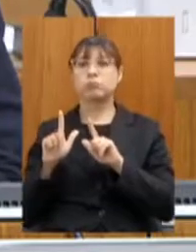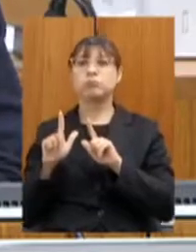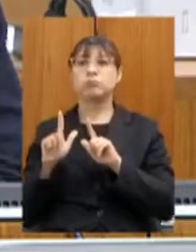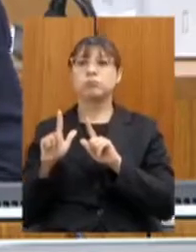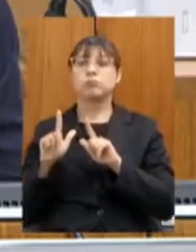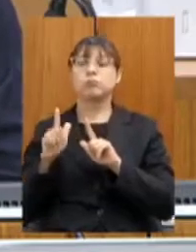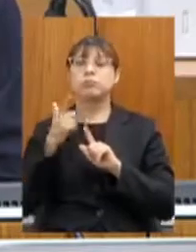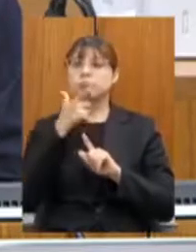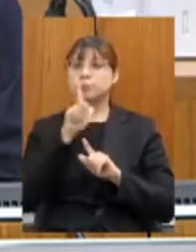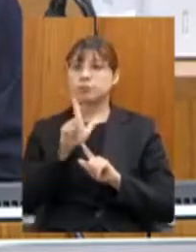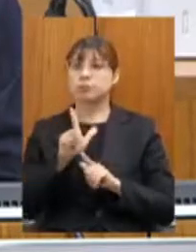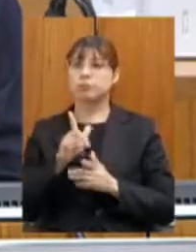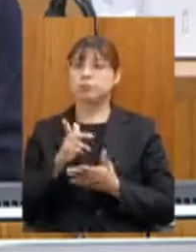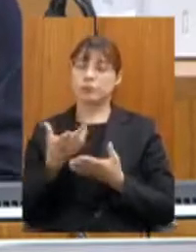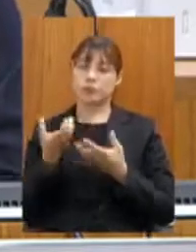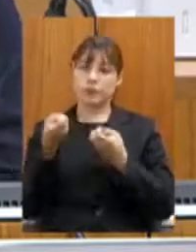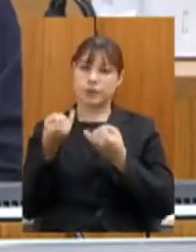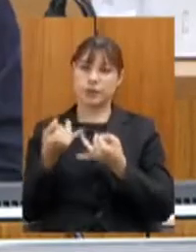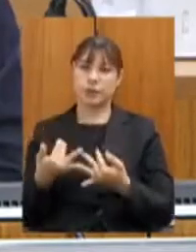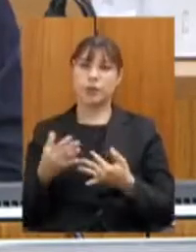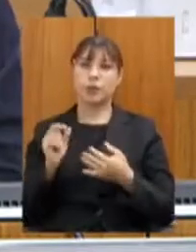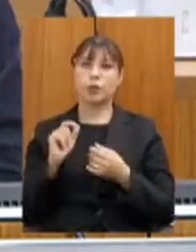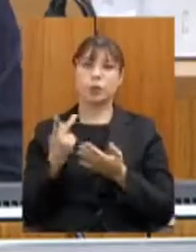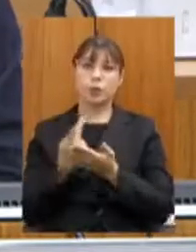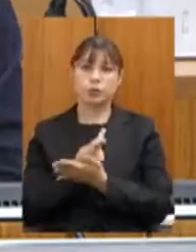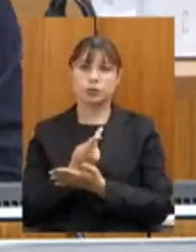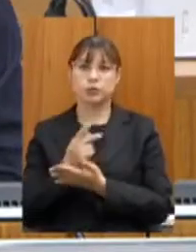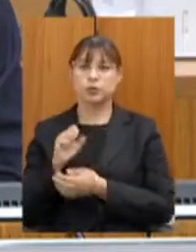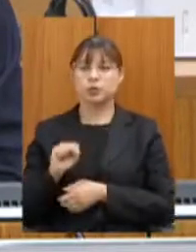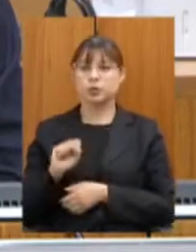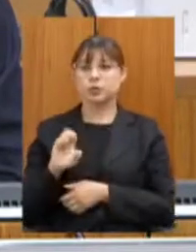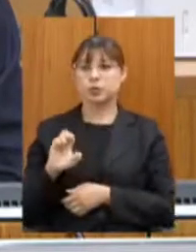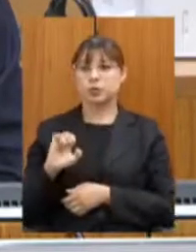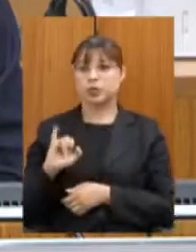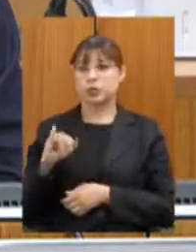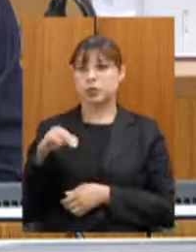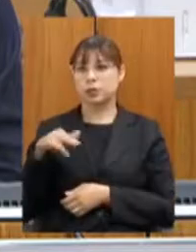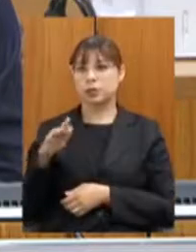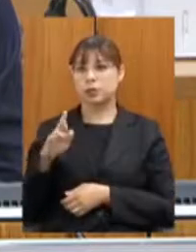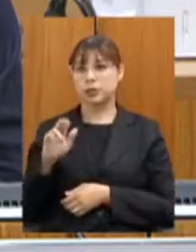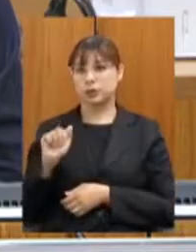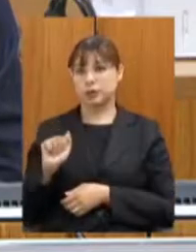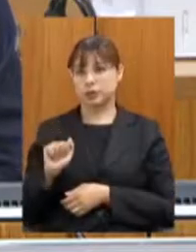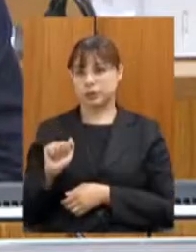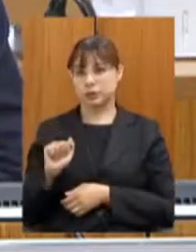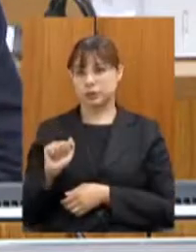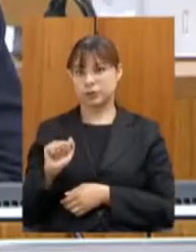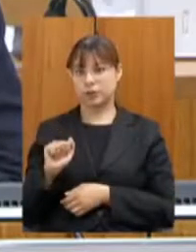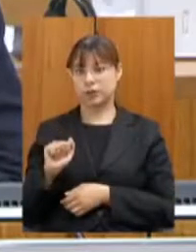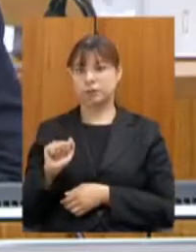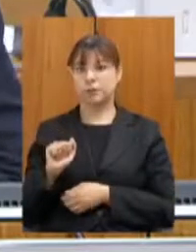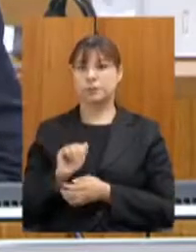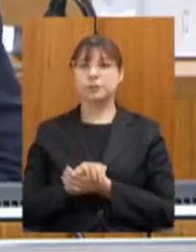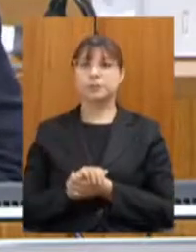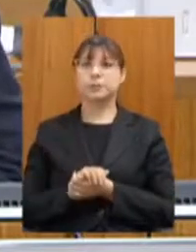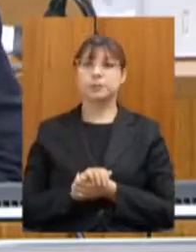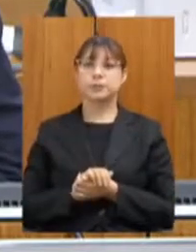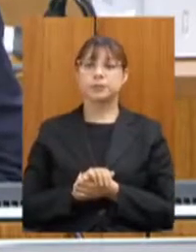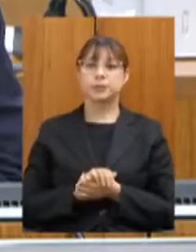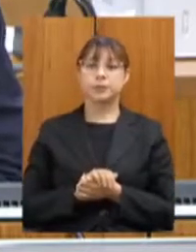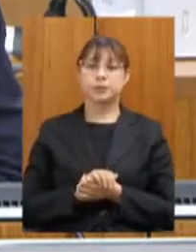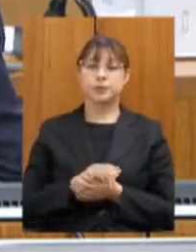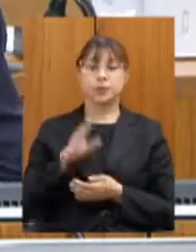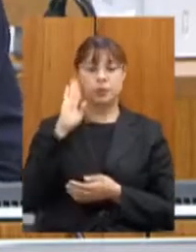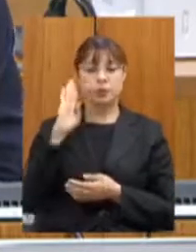que foi feito na CEINFRA esse ano, em especial, o foco, as ações adotadas para o enfrentamento da